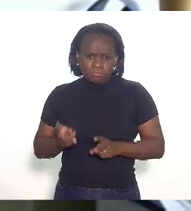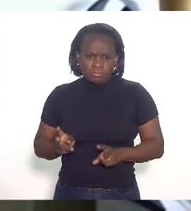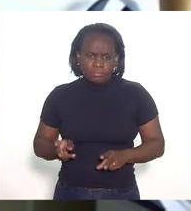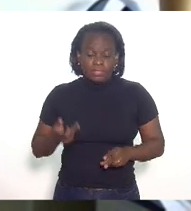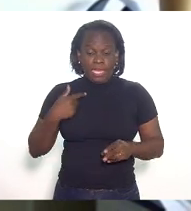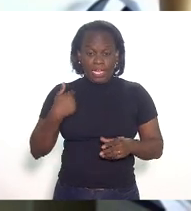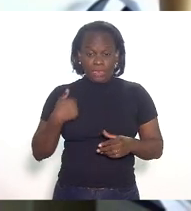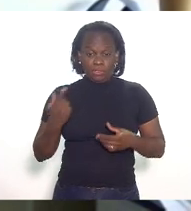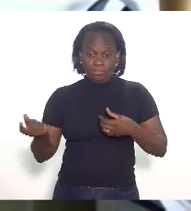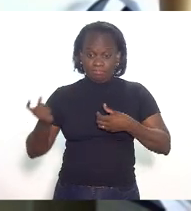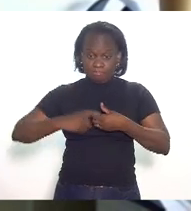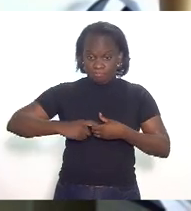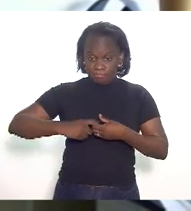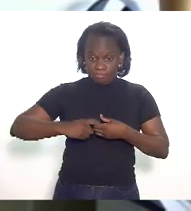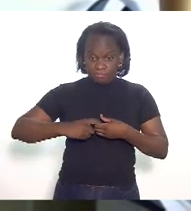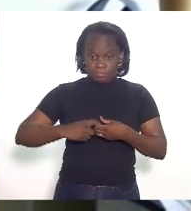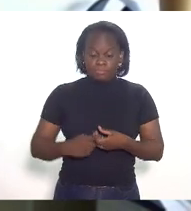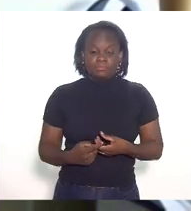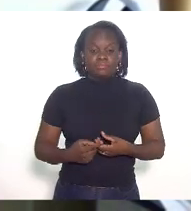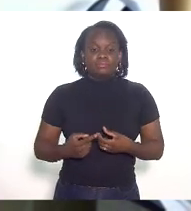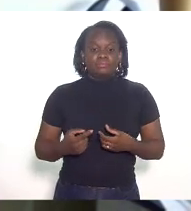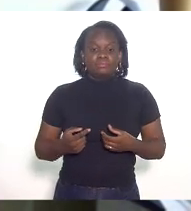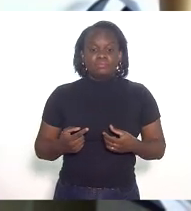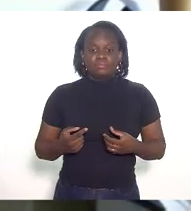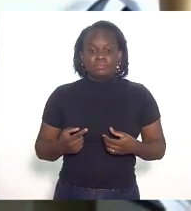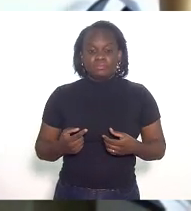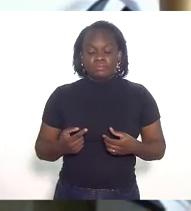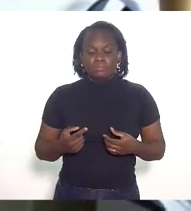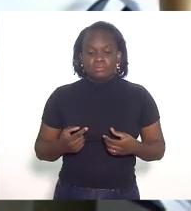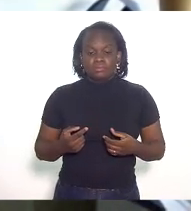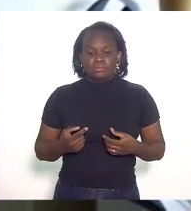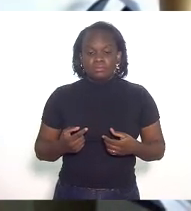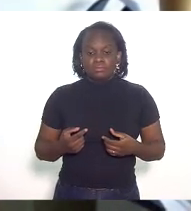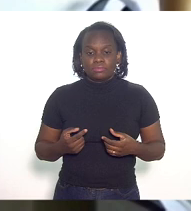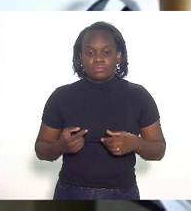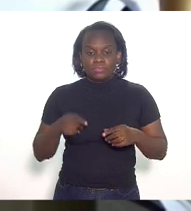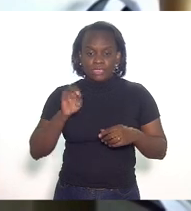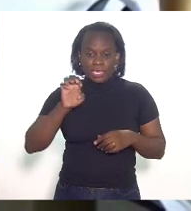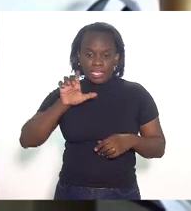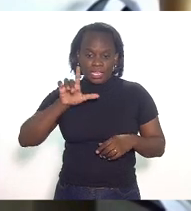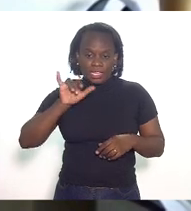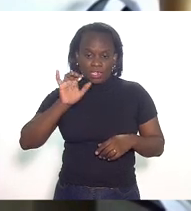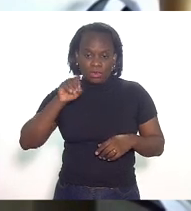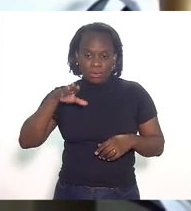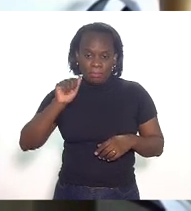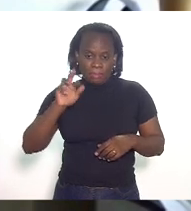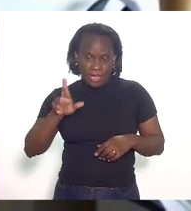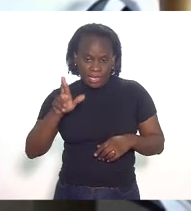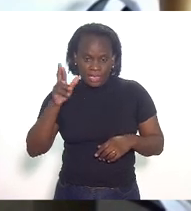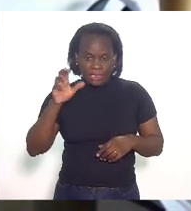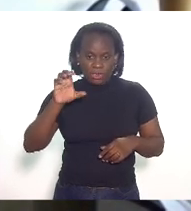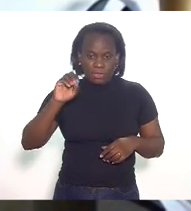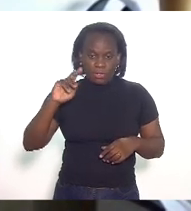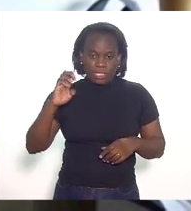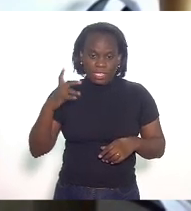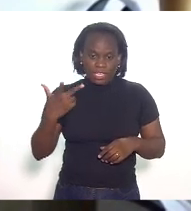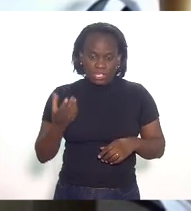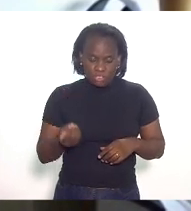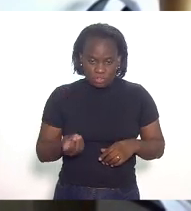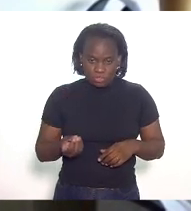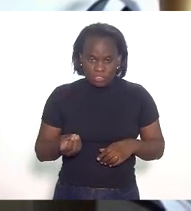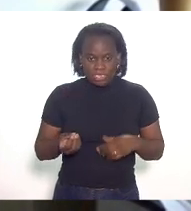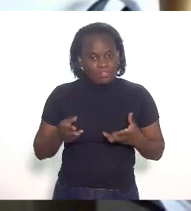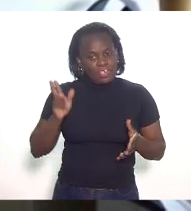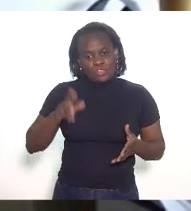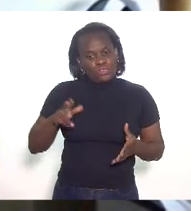consorcio com o Elior Marcoelho coisa que nunca vai